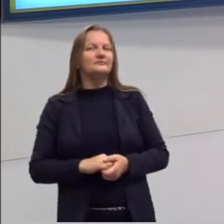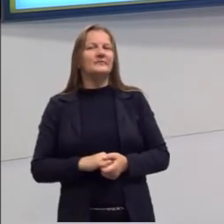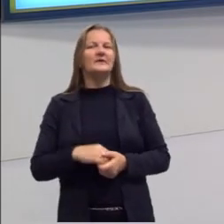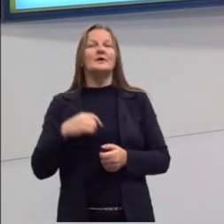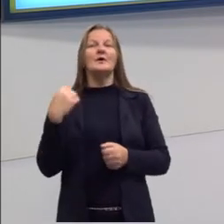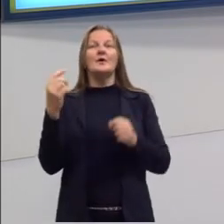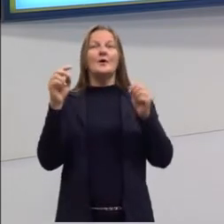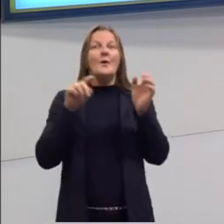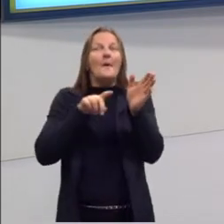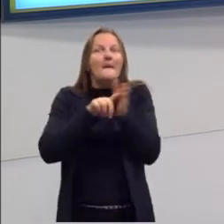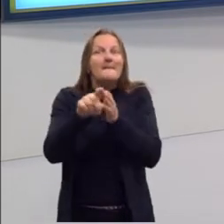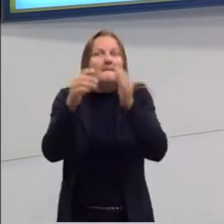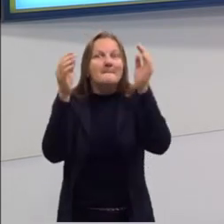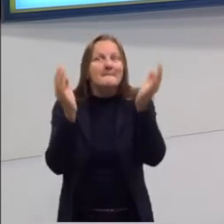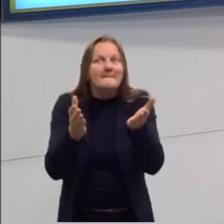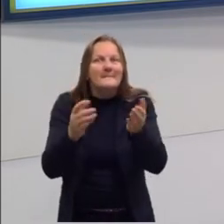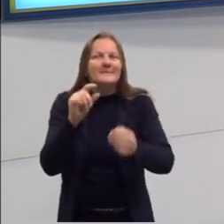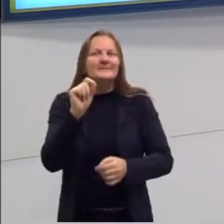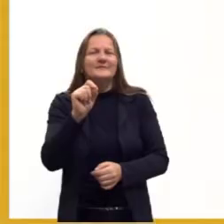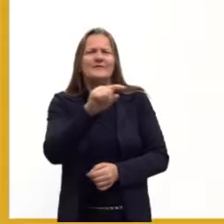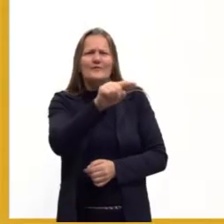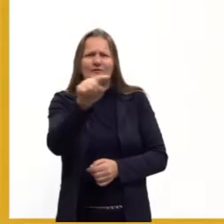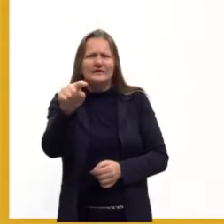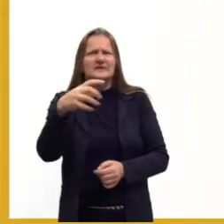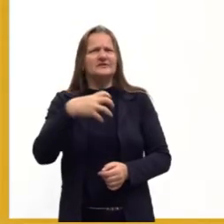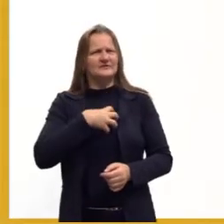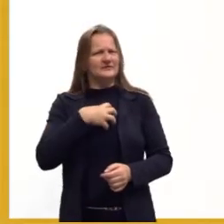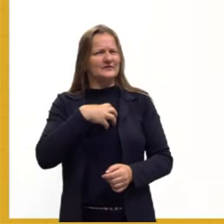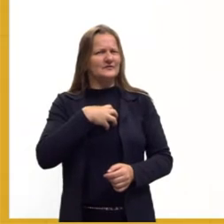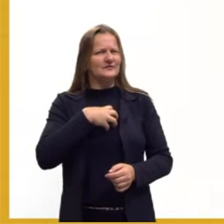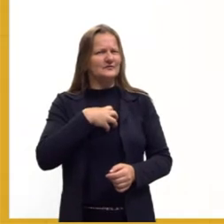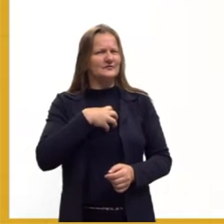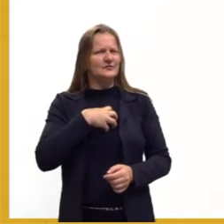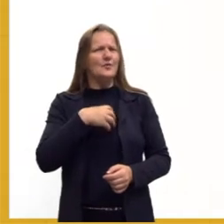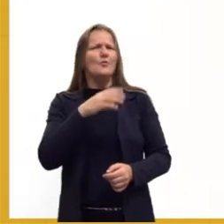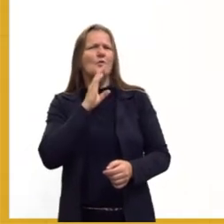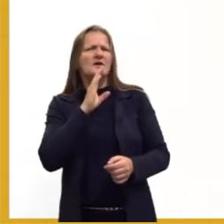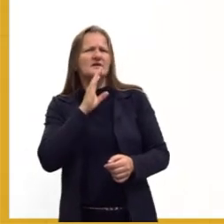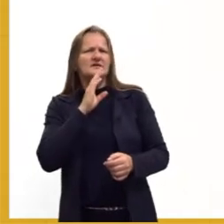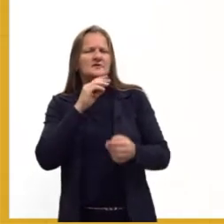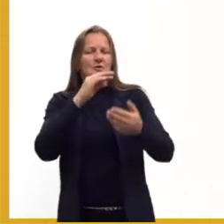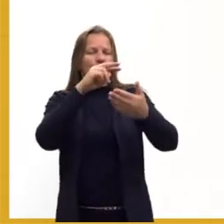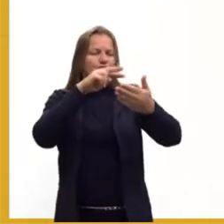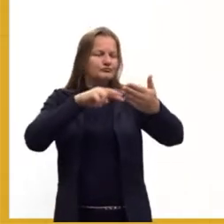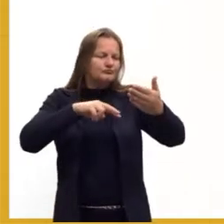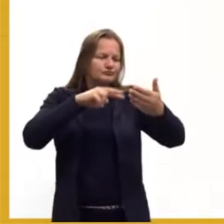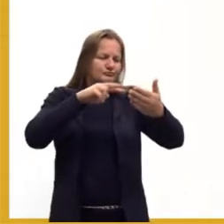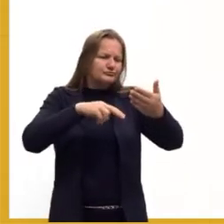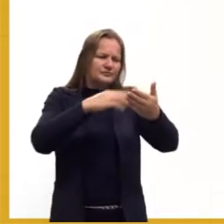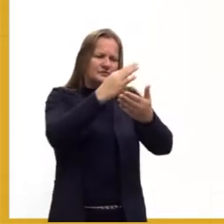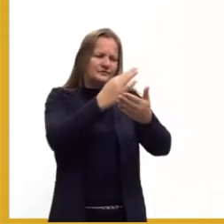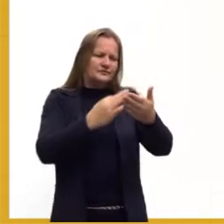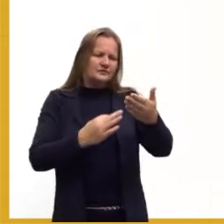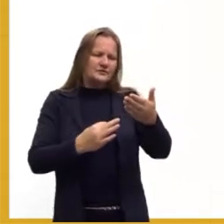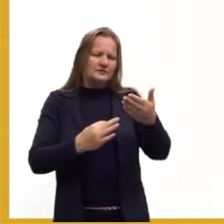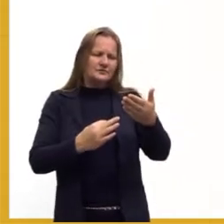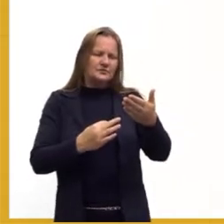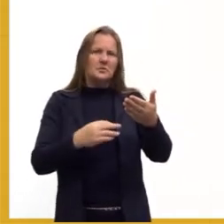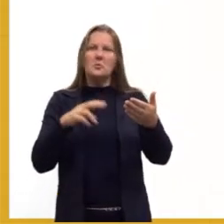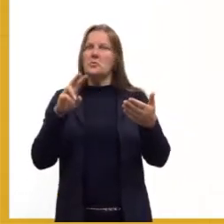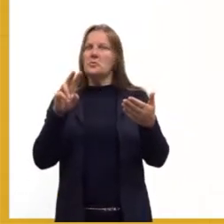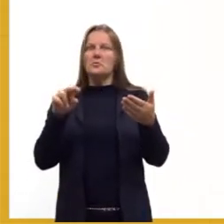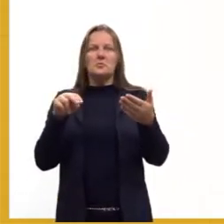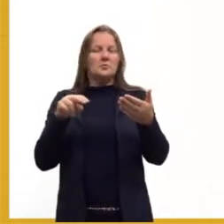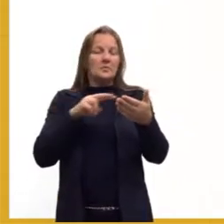pergunta de hoje é, você já teve a impressão de que conheci um texto mesmo sem nunca